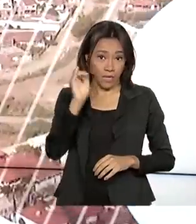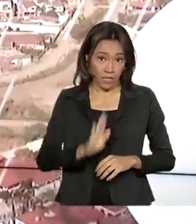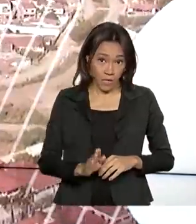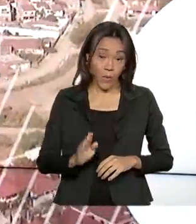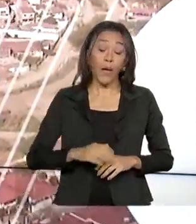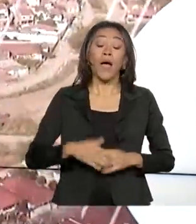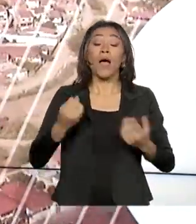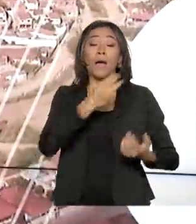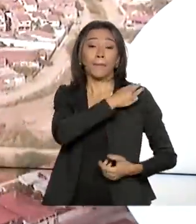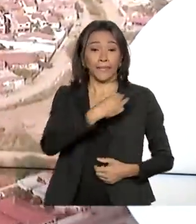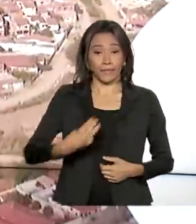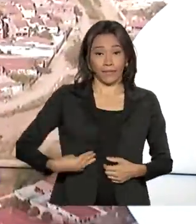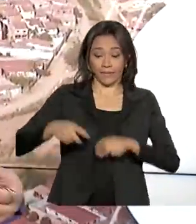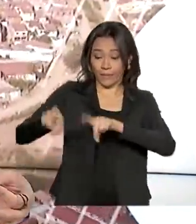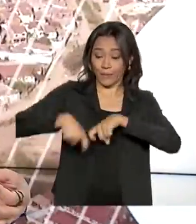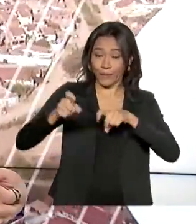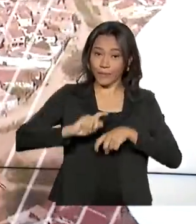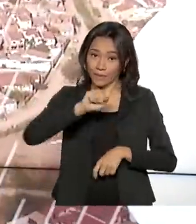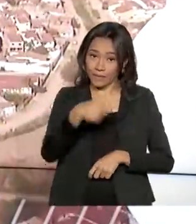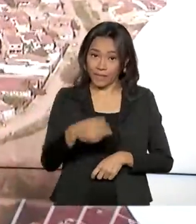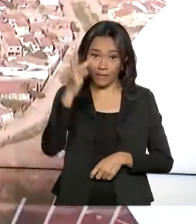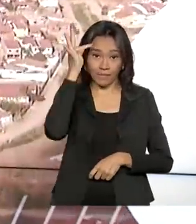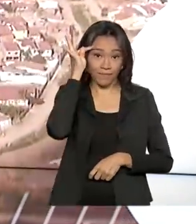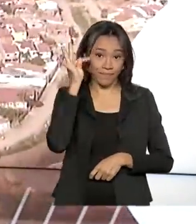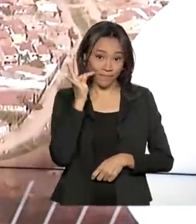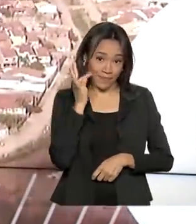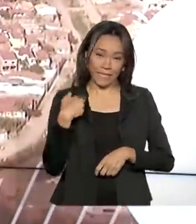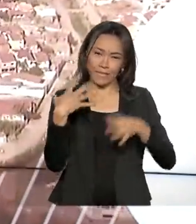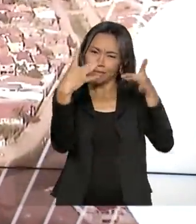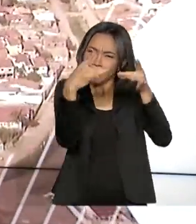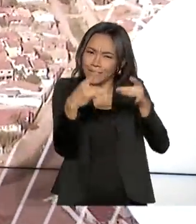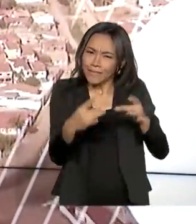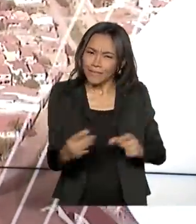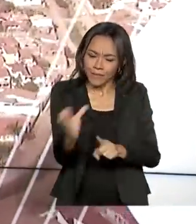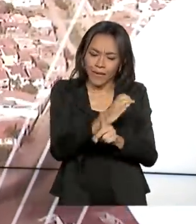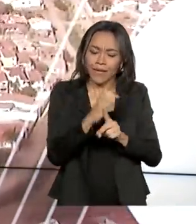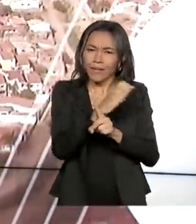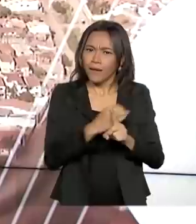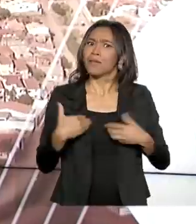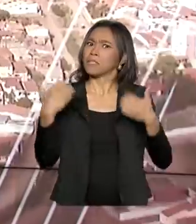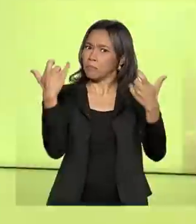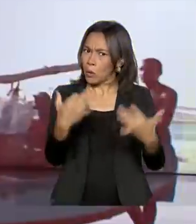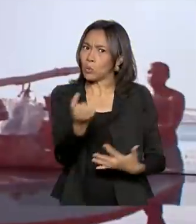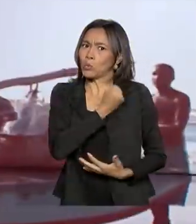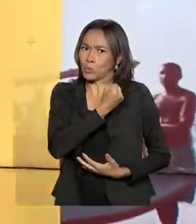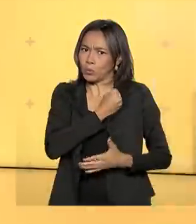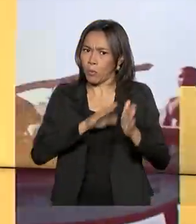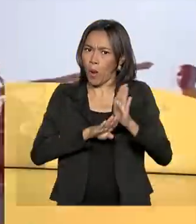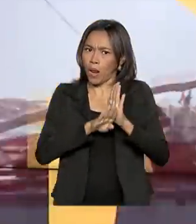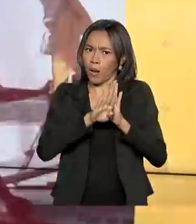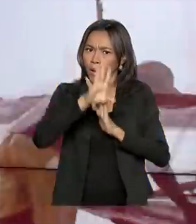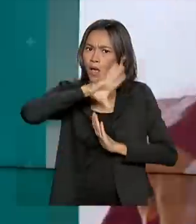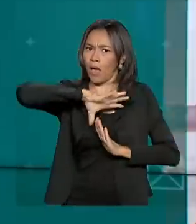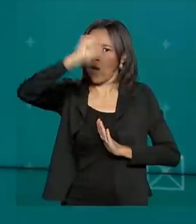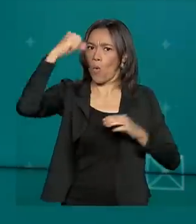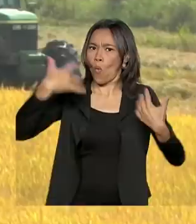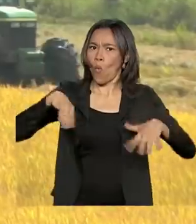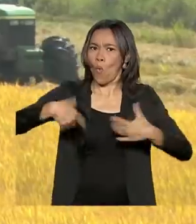da Agricultura, Tereza Cristina, detalhou esse cronograma e também comentou os números recordes da safra agrícola.